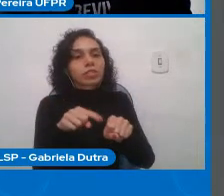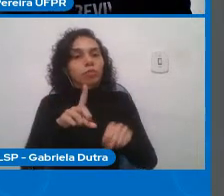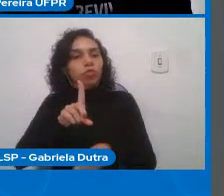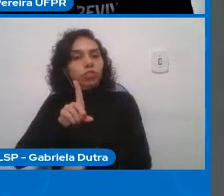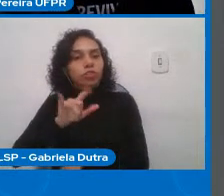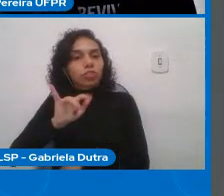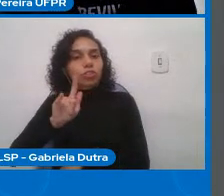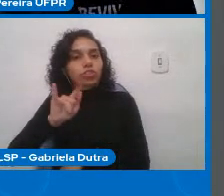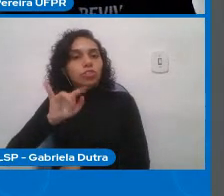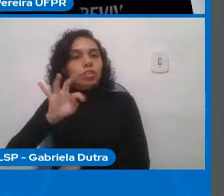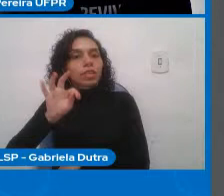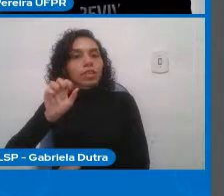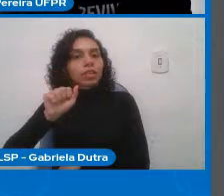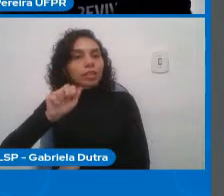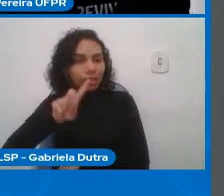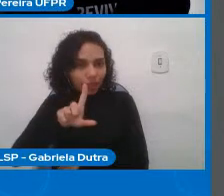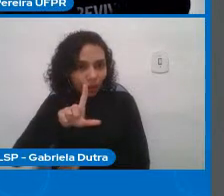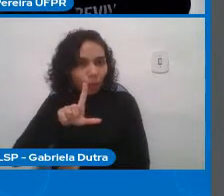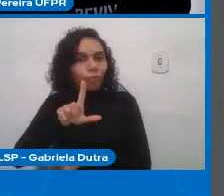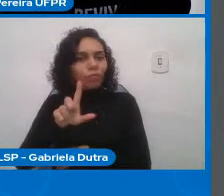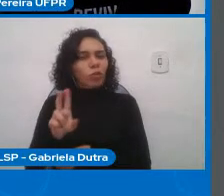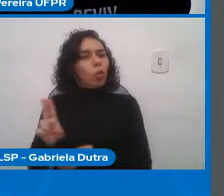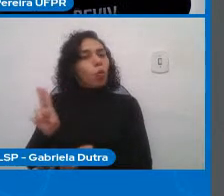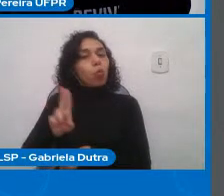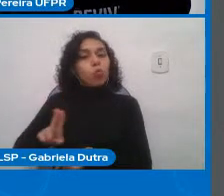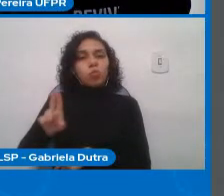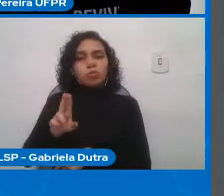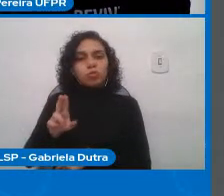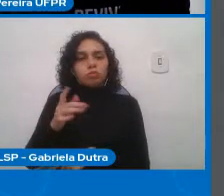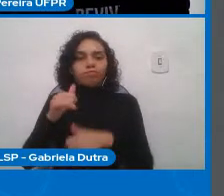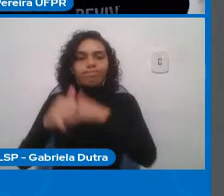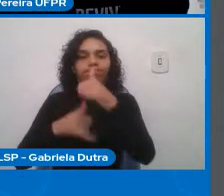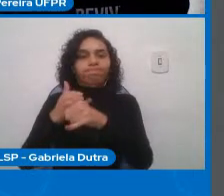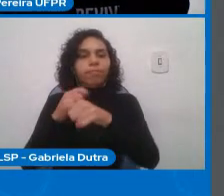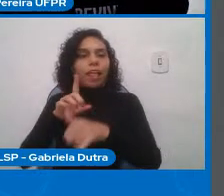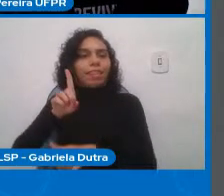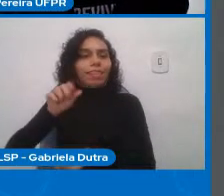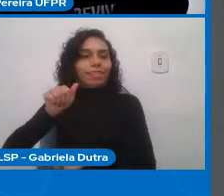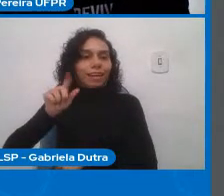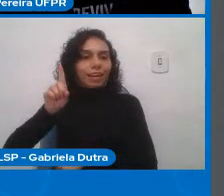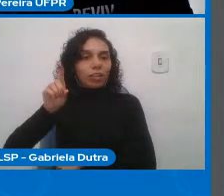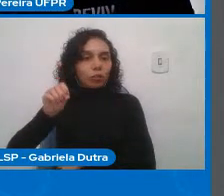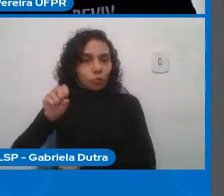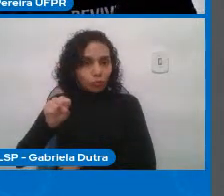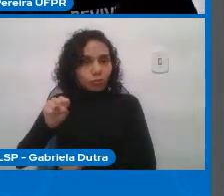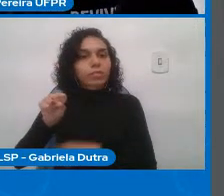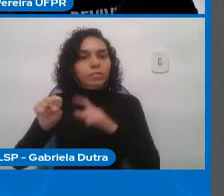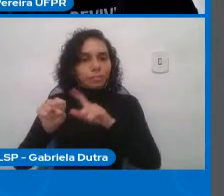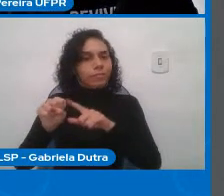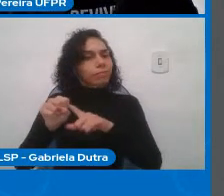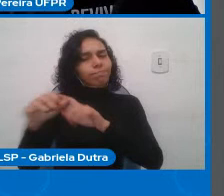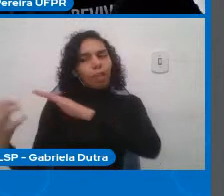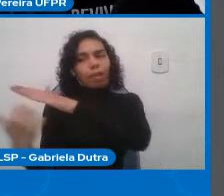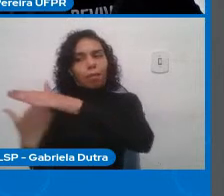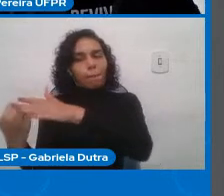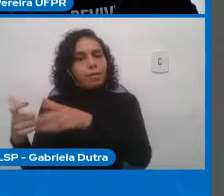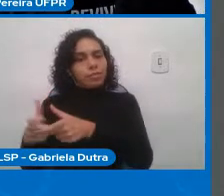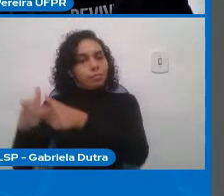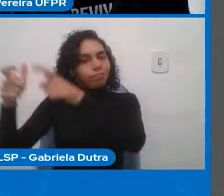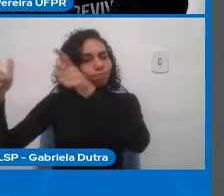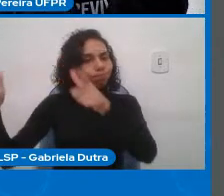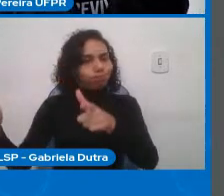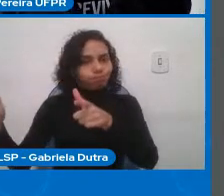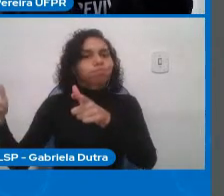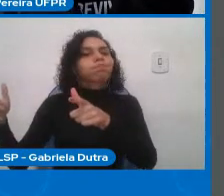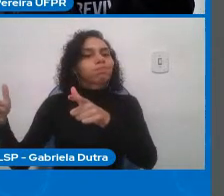a maioria das nossas universidades está reféns mesmo dos dados de grandes corporações dos serviços de grandes corporações